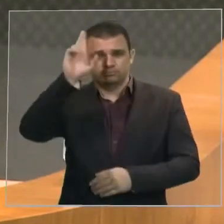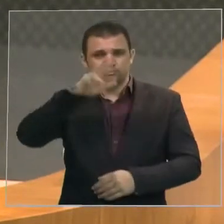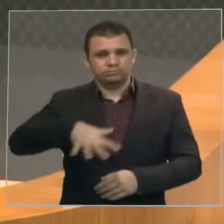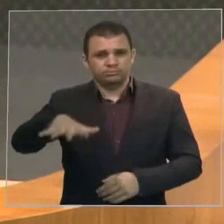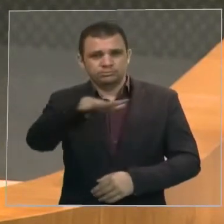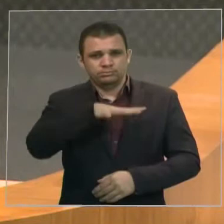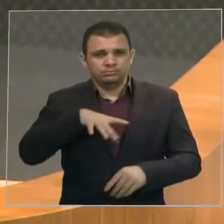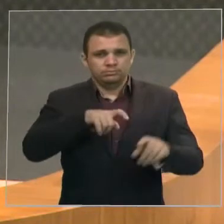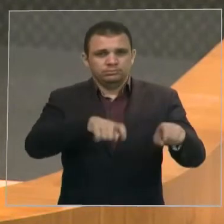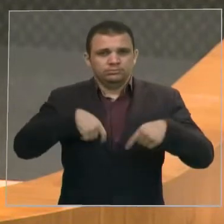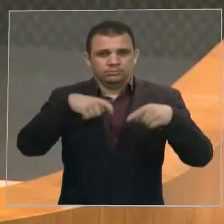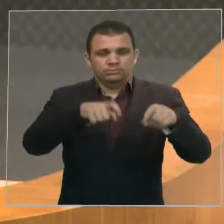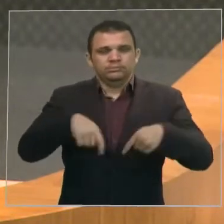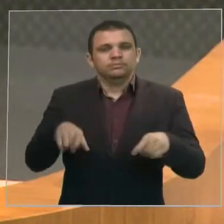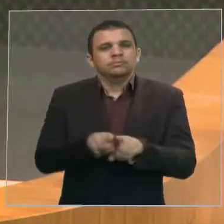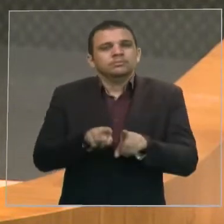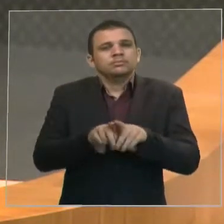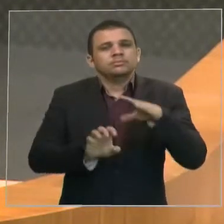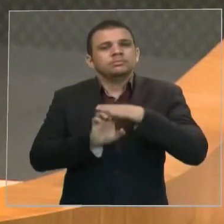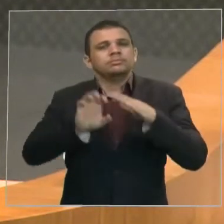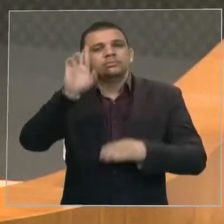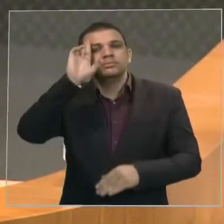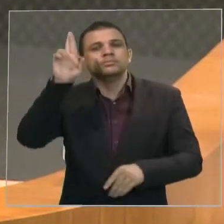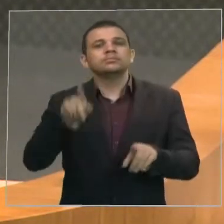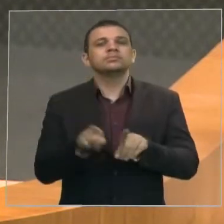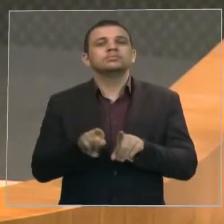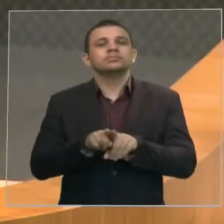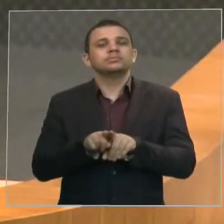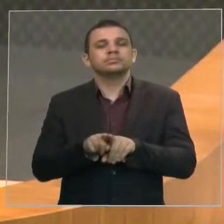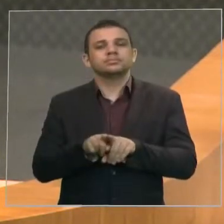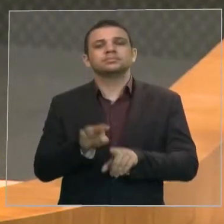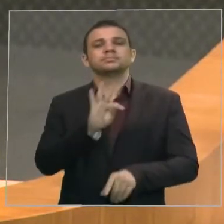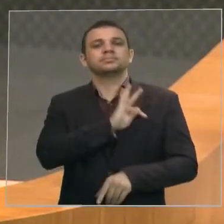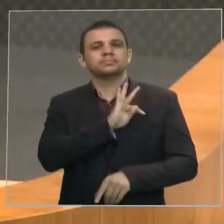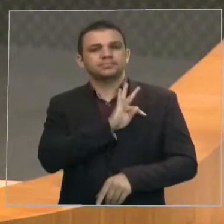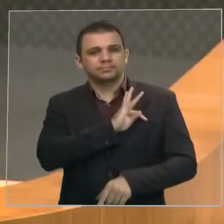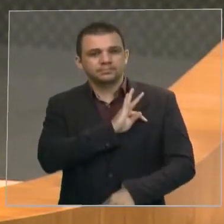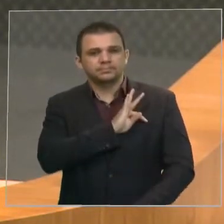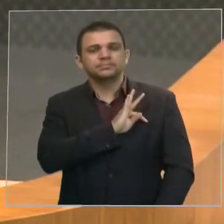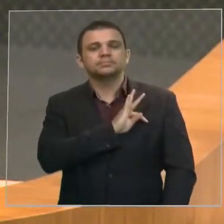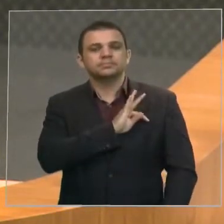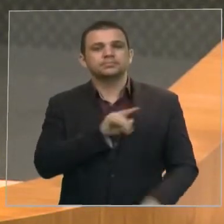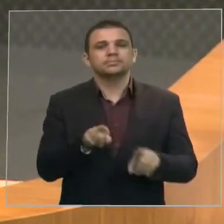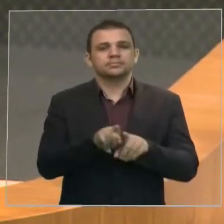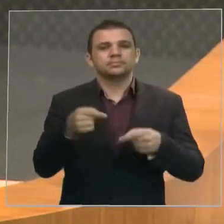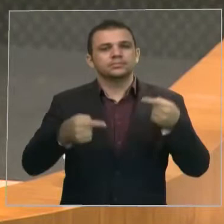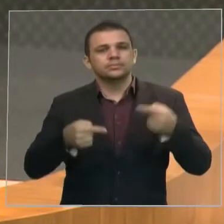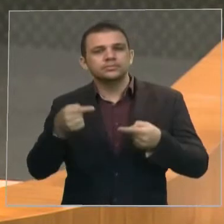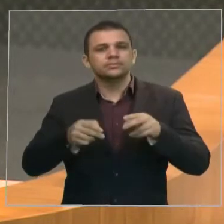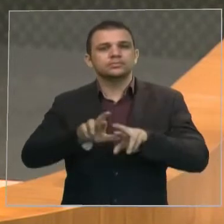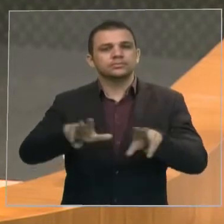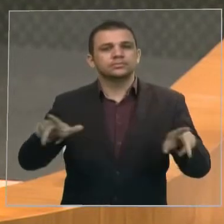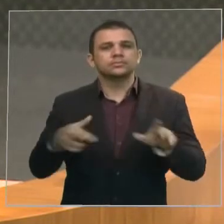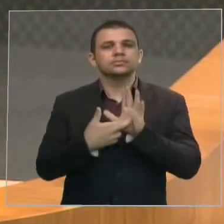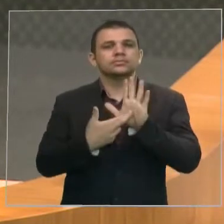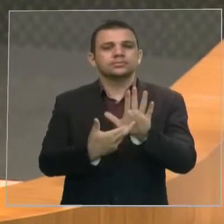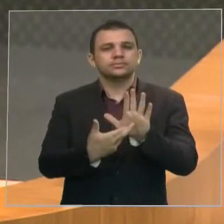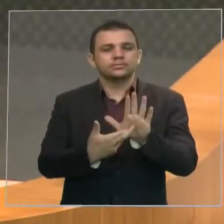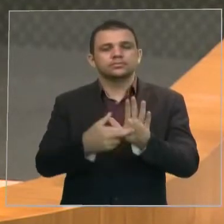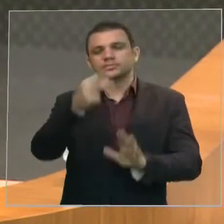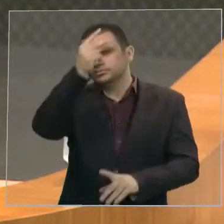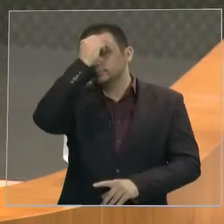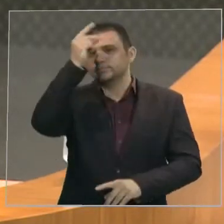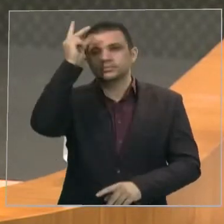além de empresários, também técnicos, políticos, representações de prefeitos